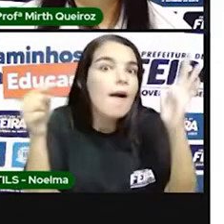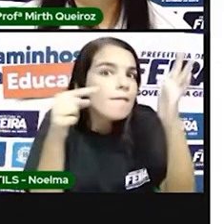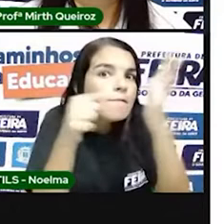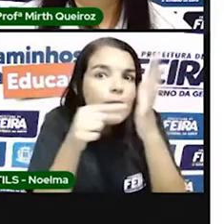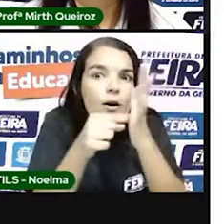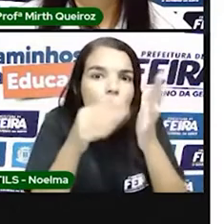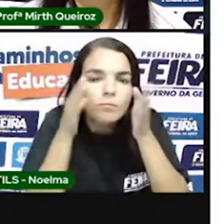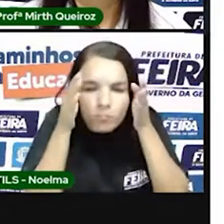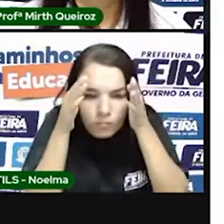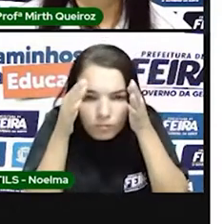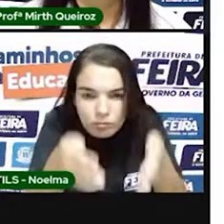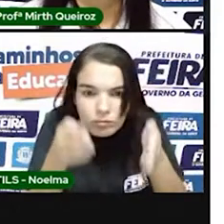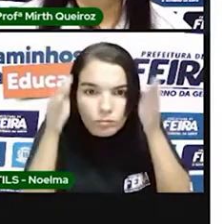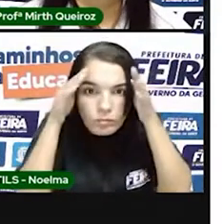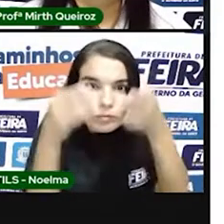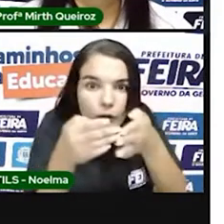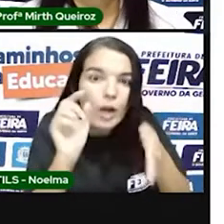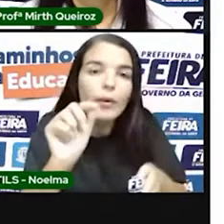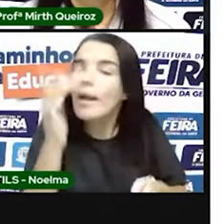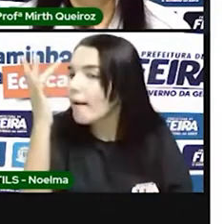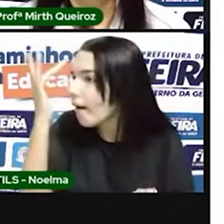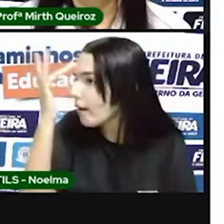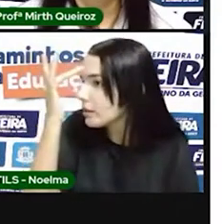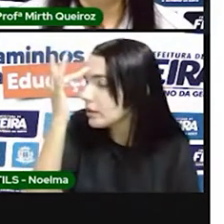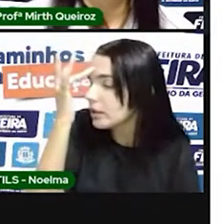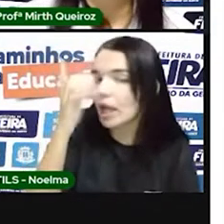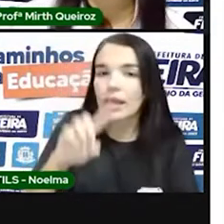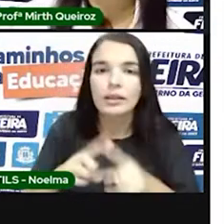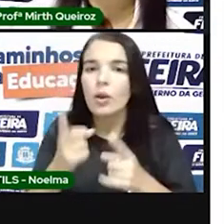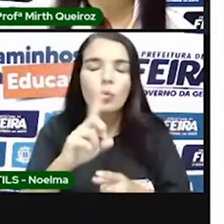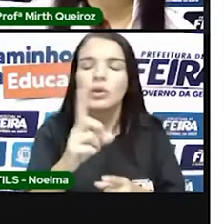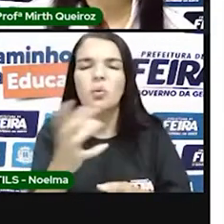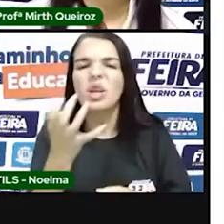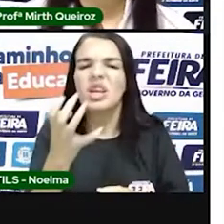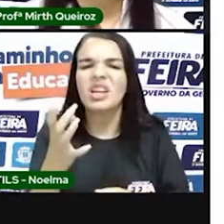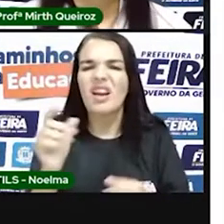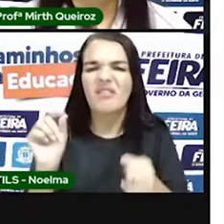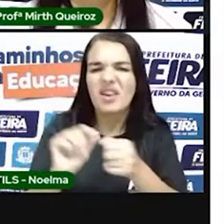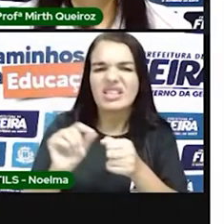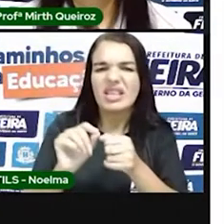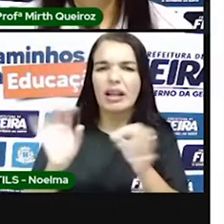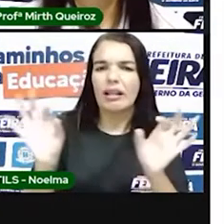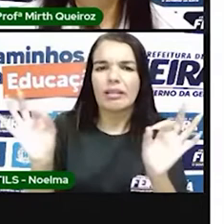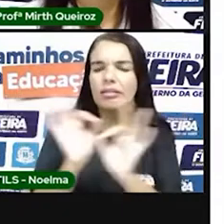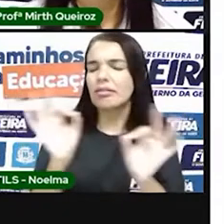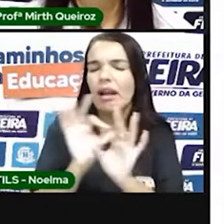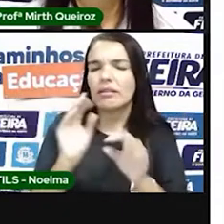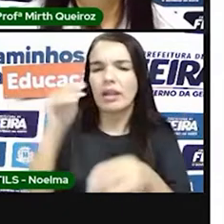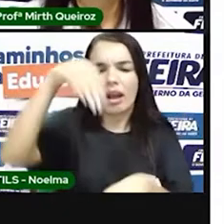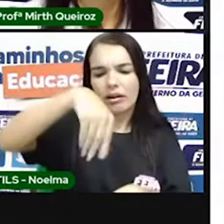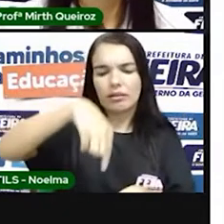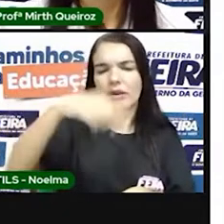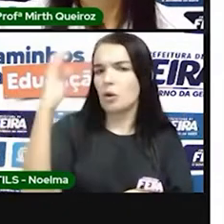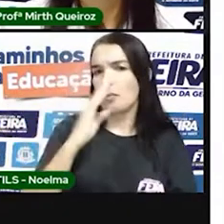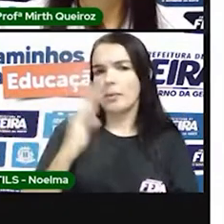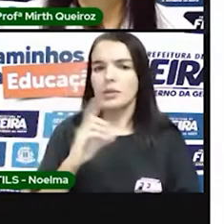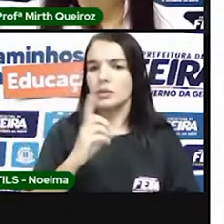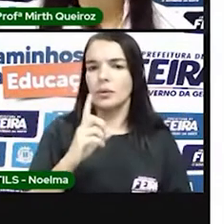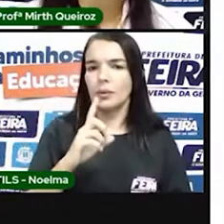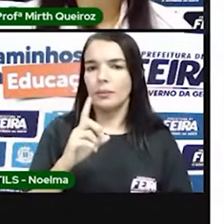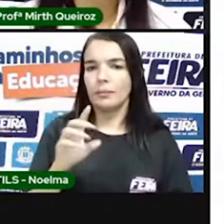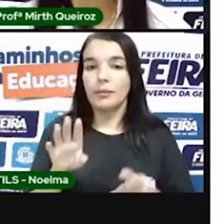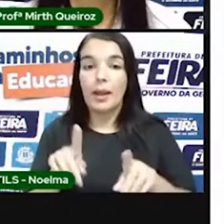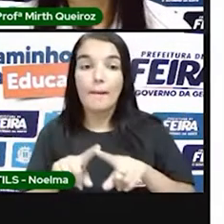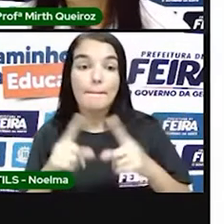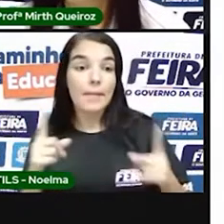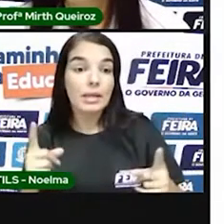explorar um lugar desconhecido naquele momento. Então, encontrou-se o Brasil lá em 1500, mas em 1500 o